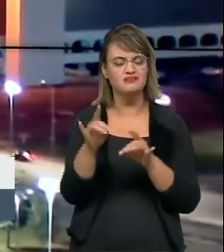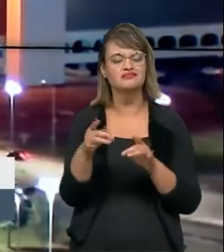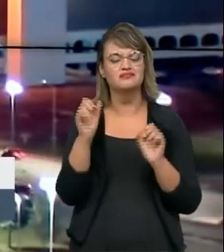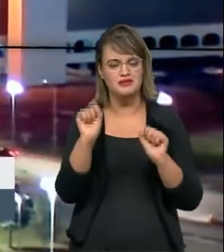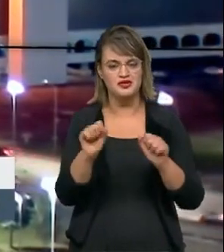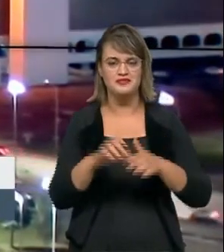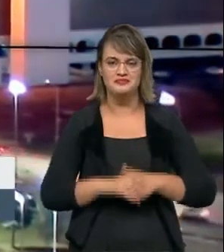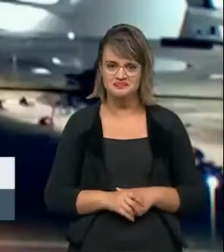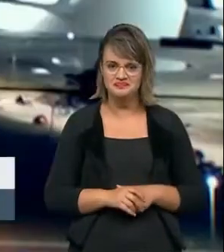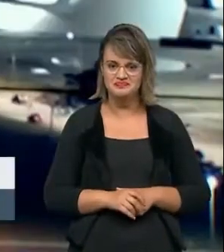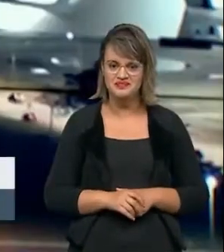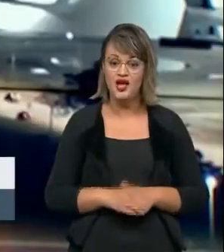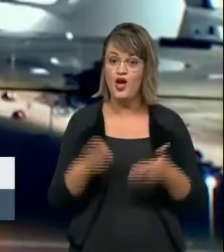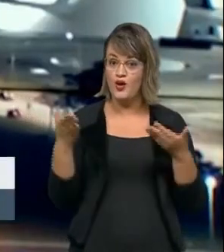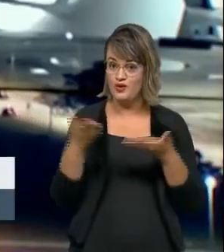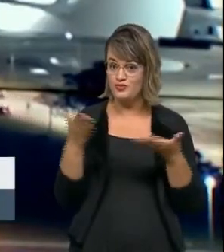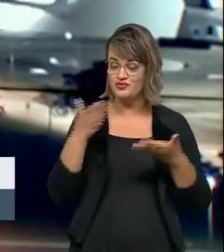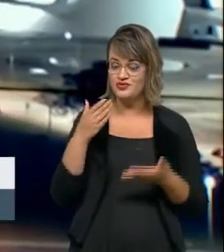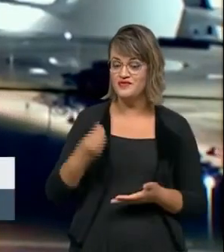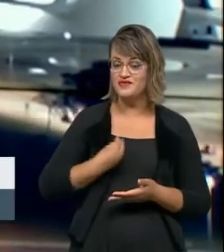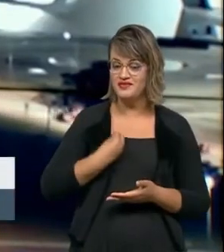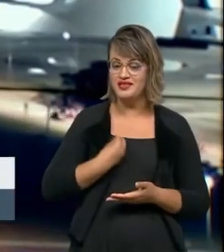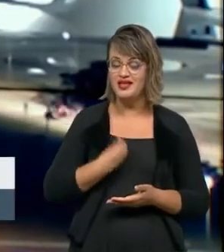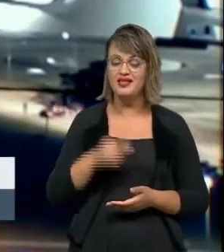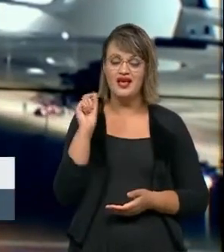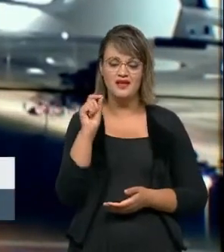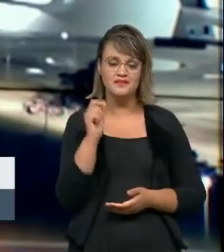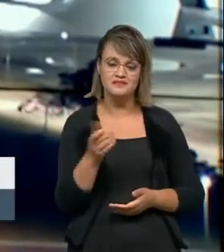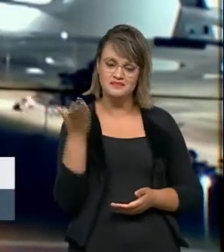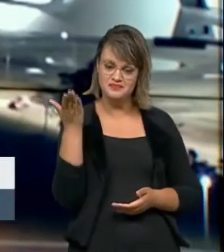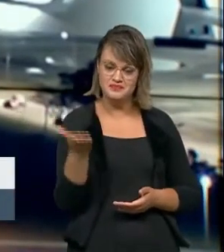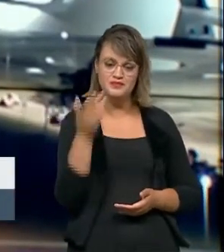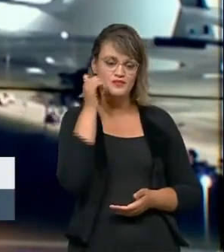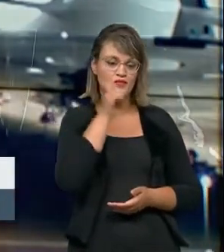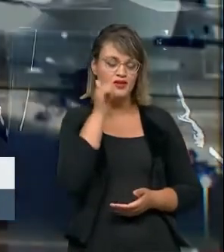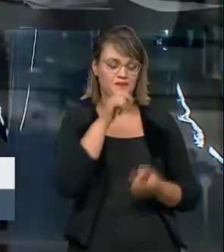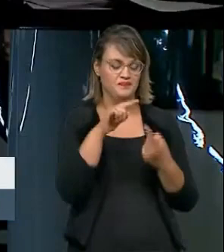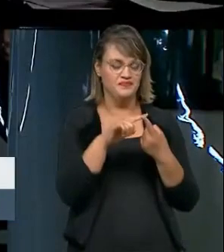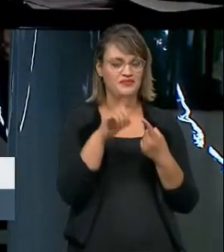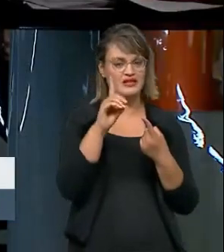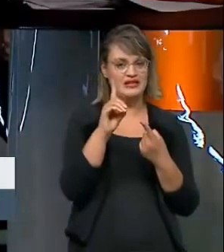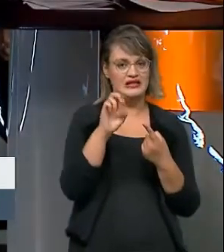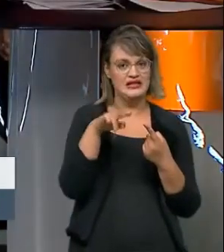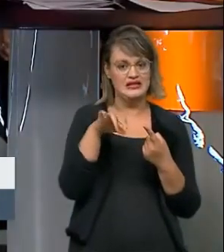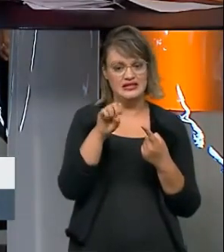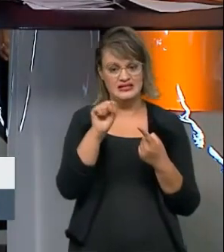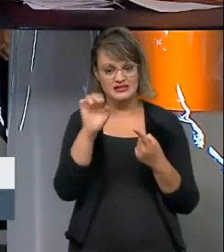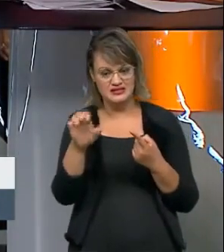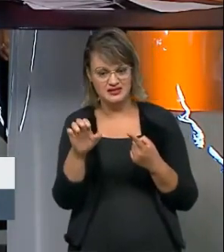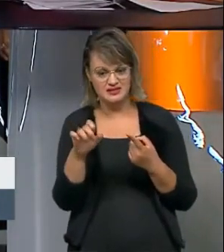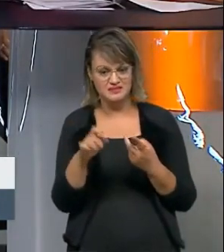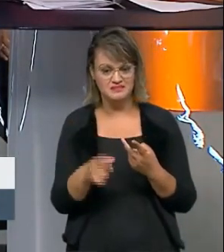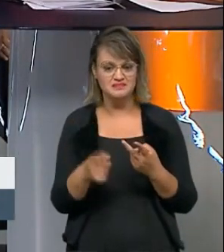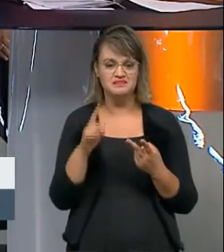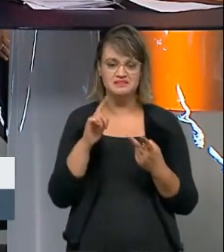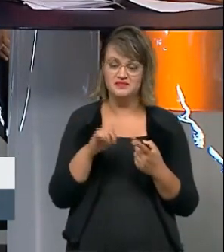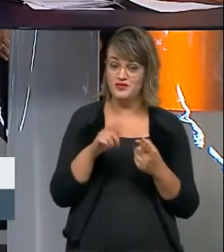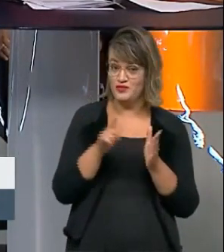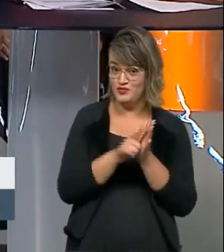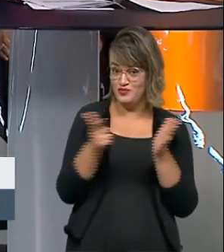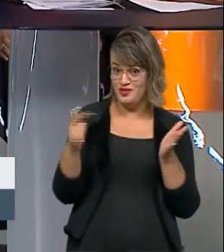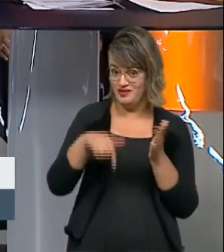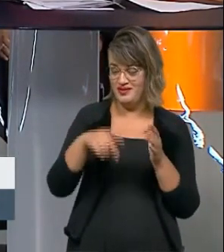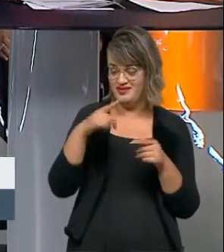assistir de novo. No programa de hoje, contamos com a presença das jornalistas Denise Rotenburg, colunista de política do Correio